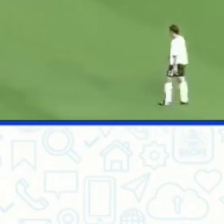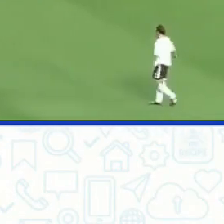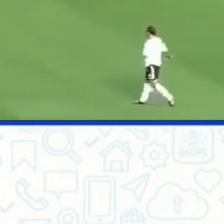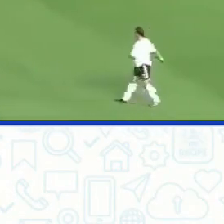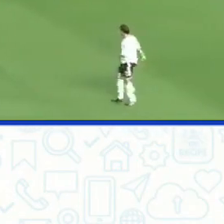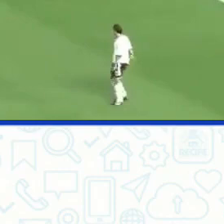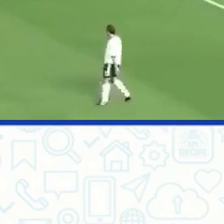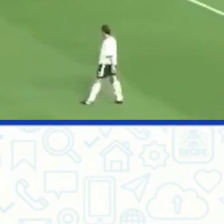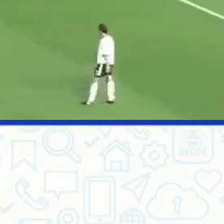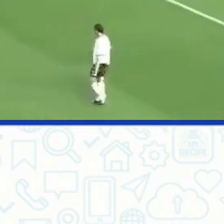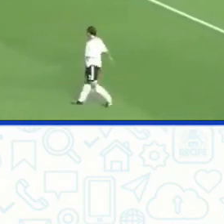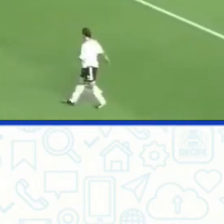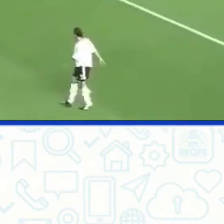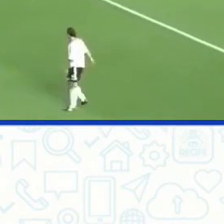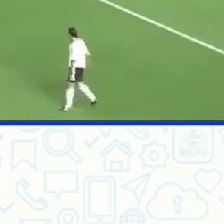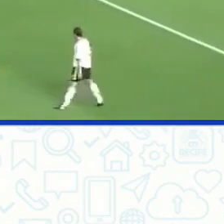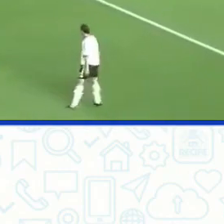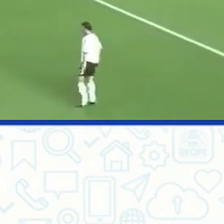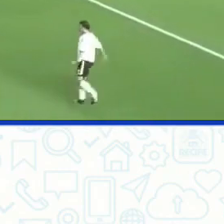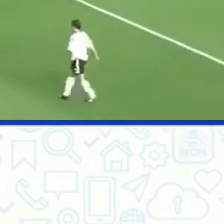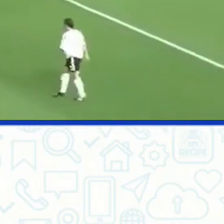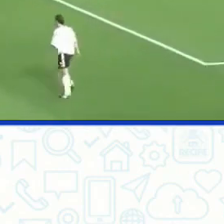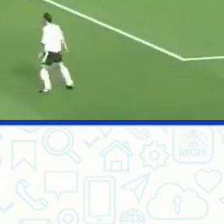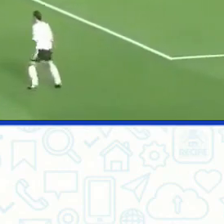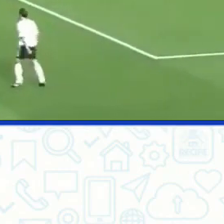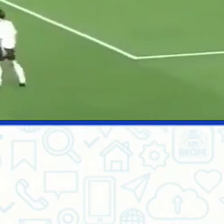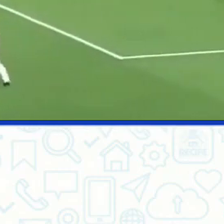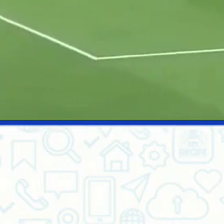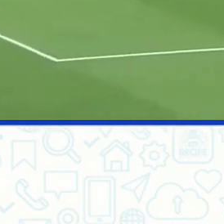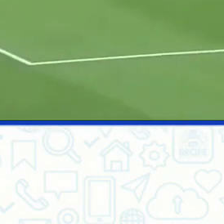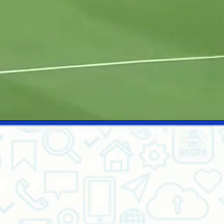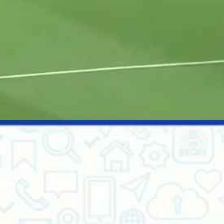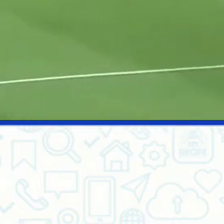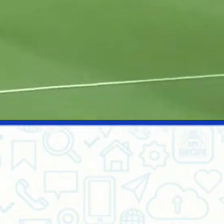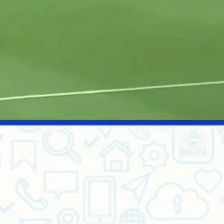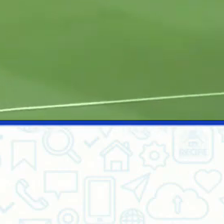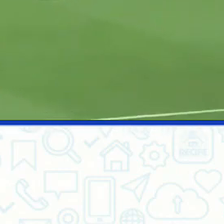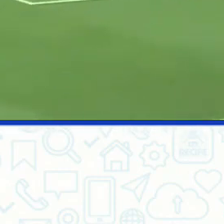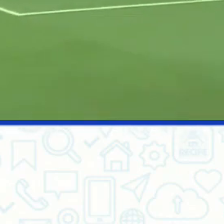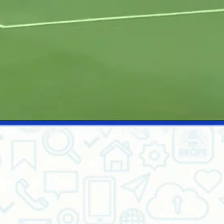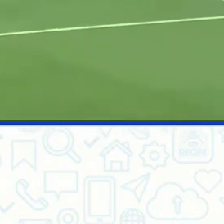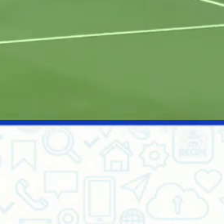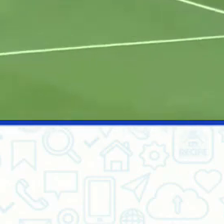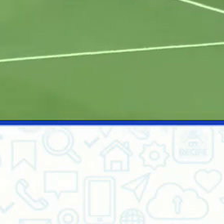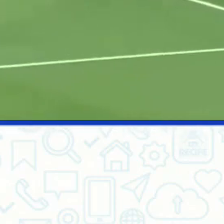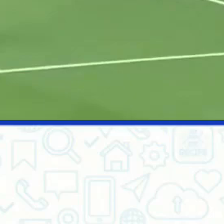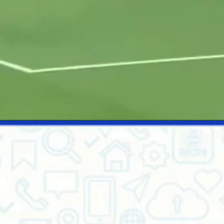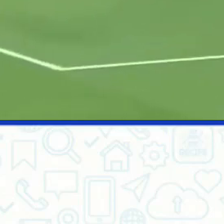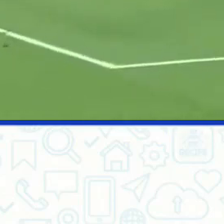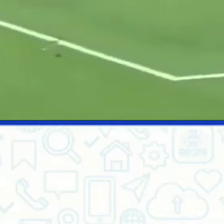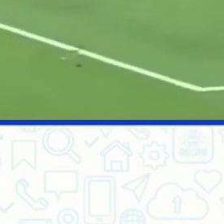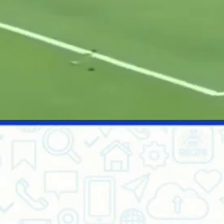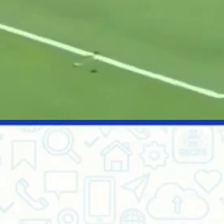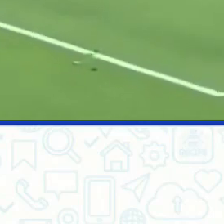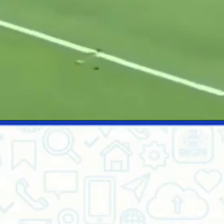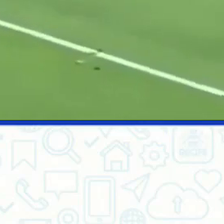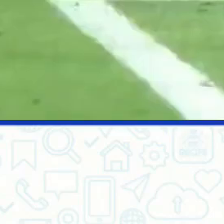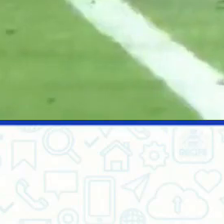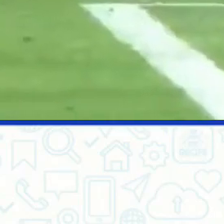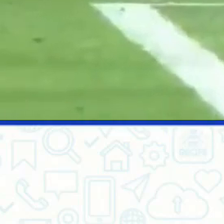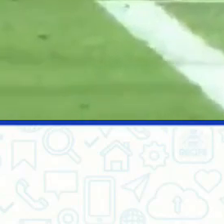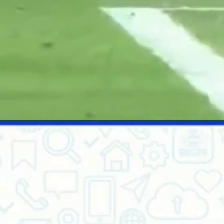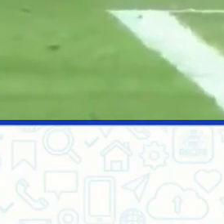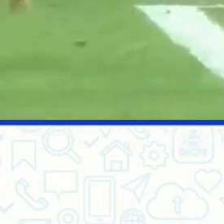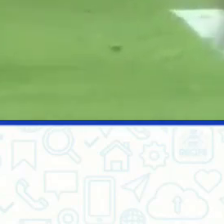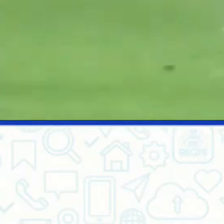caneleira e tudo doeu desse jeito. Mas lá vai ele, vai pra cima da defesa, Ronaldinho Gaúcho, botou pra Ronaldinho, ajeitou aí na ele, saiu o goleiro, tocou